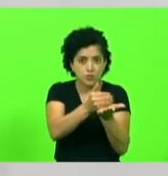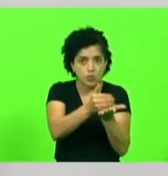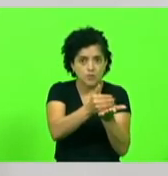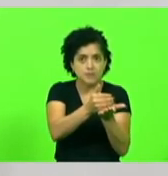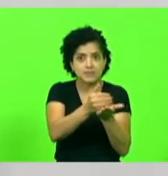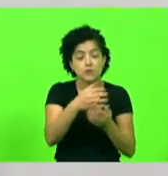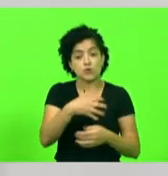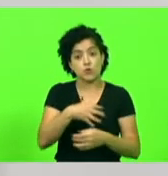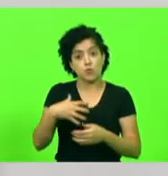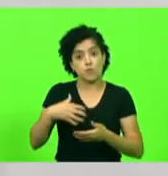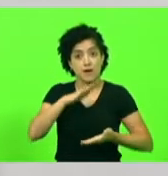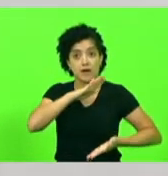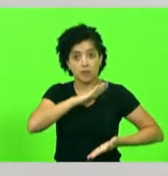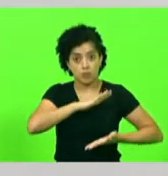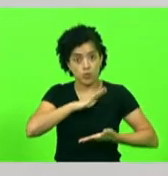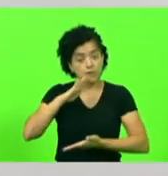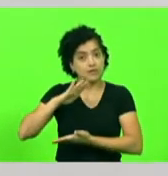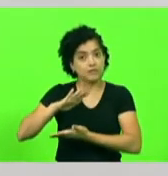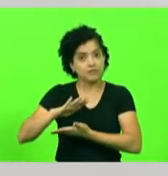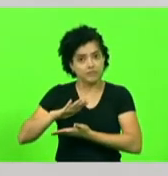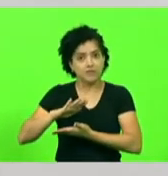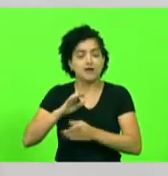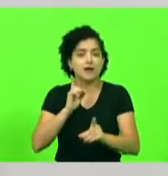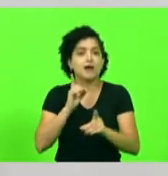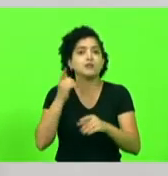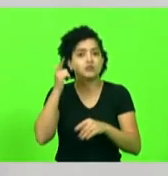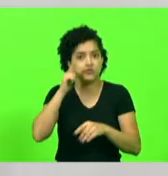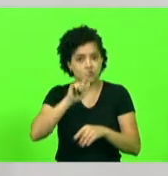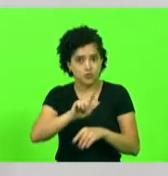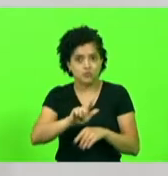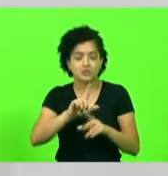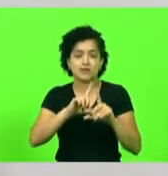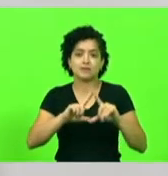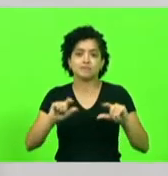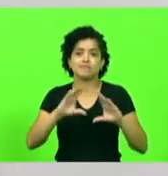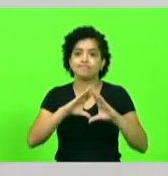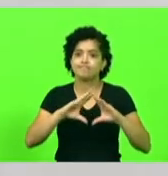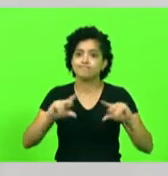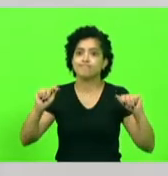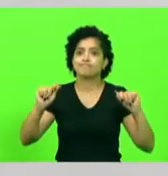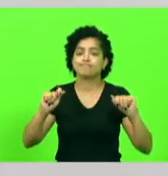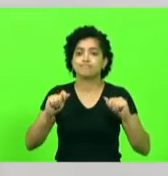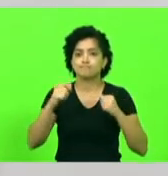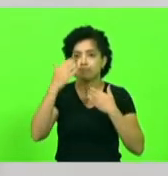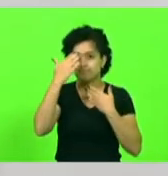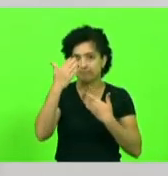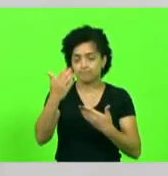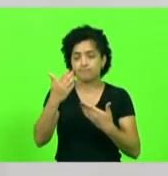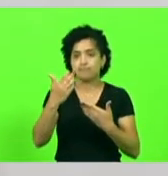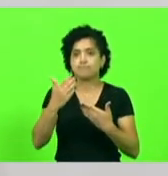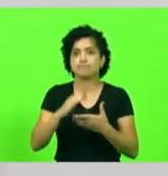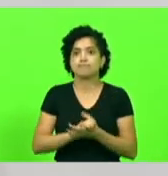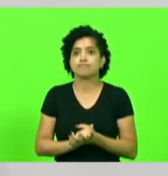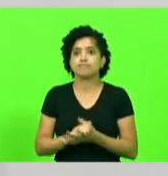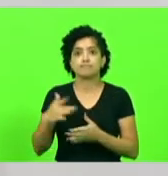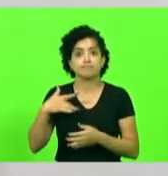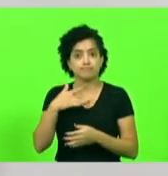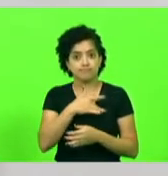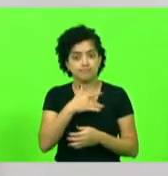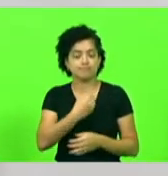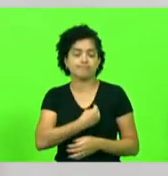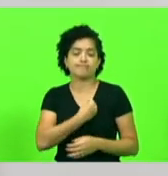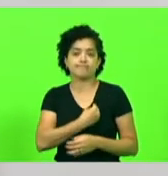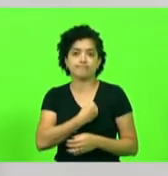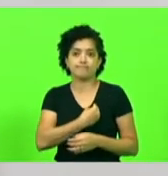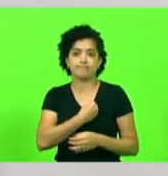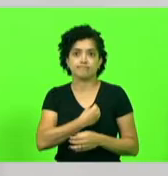mamografia bem no início, a gente tem cura. Então, muito obrigado e viva a saúde, viva a vida.